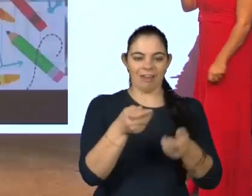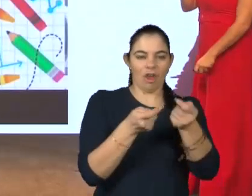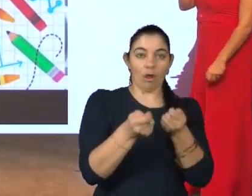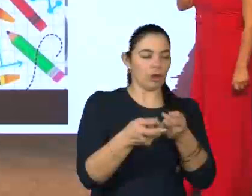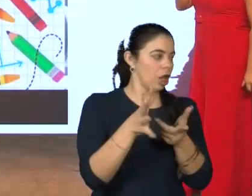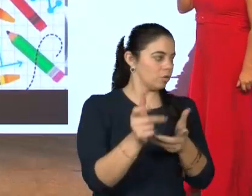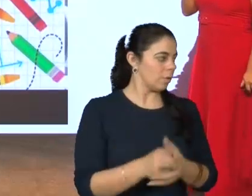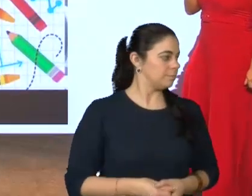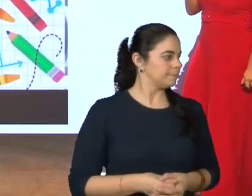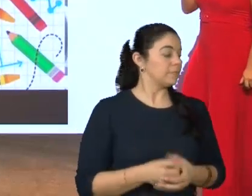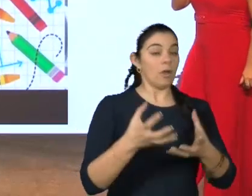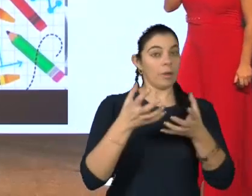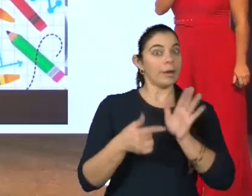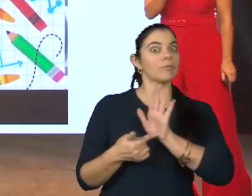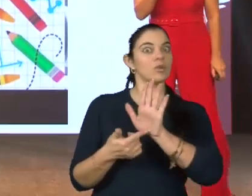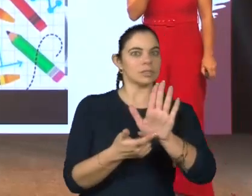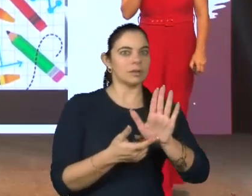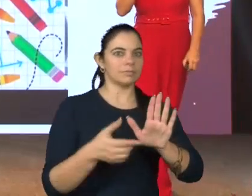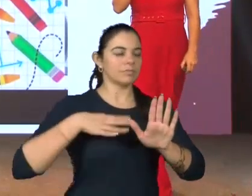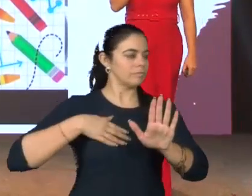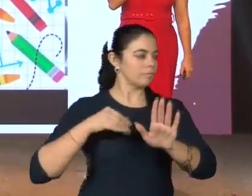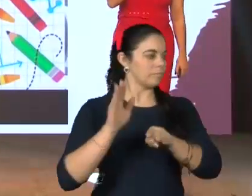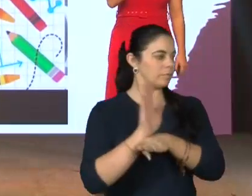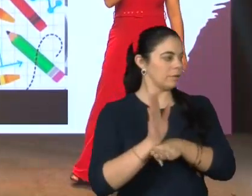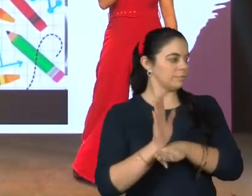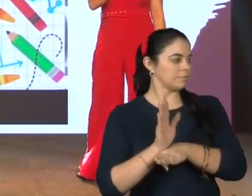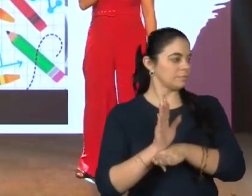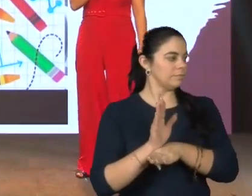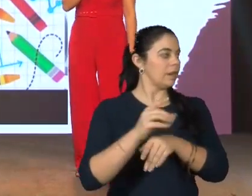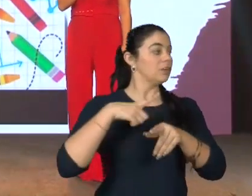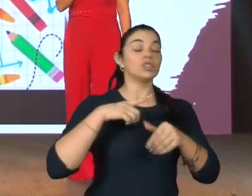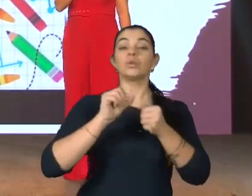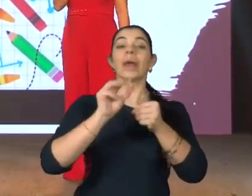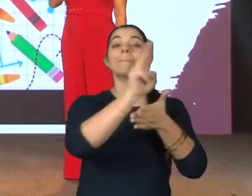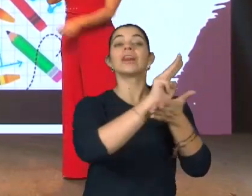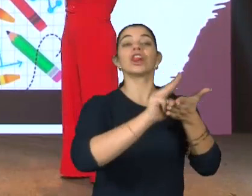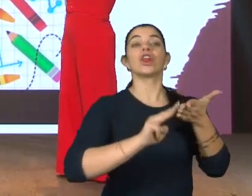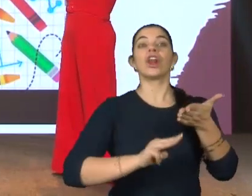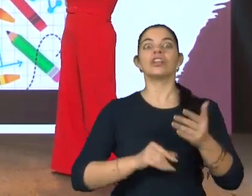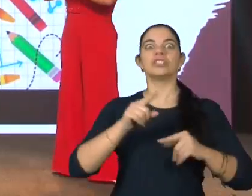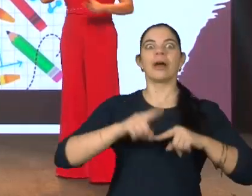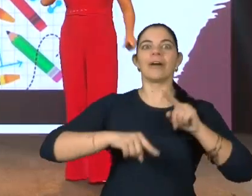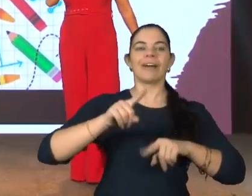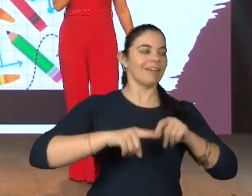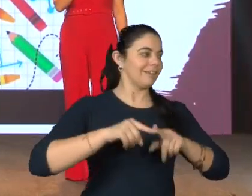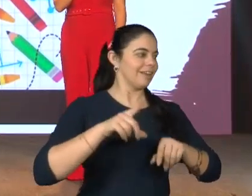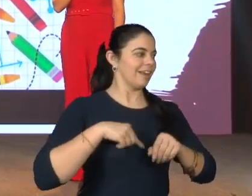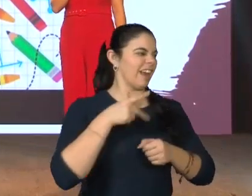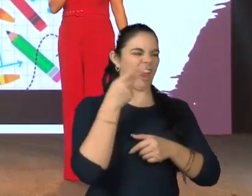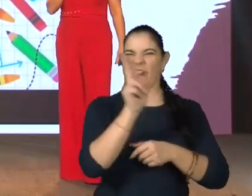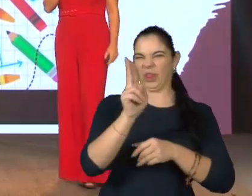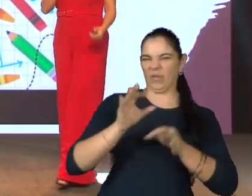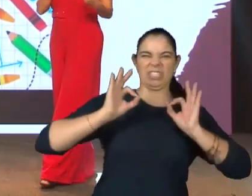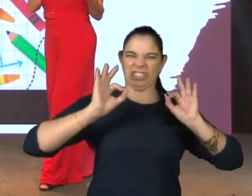Eu quero mostrar para vocês aqui, vai rolar um vídeo, de metodologia ativa. É um nome chique, metodologia